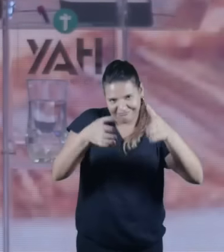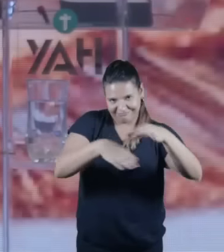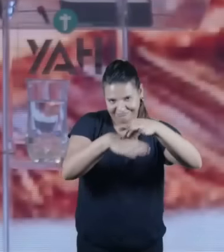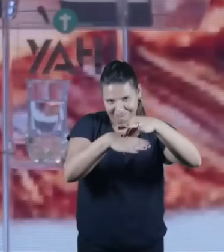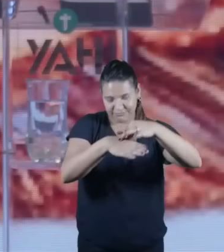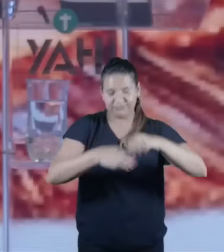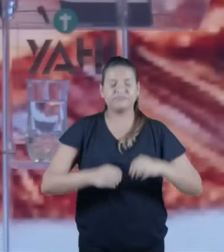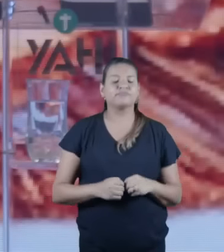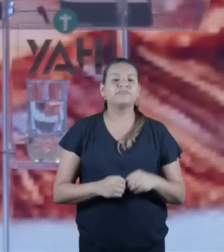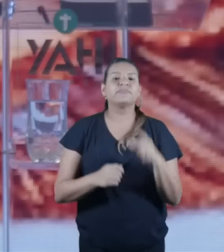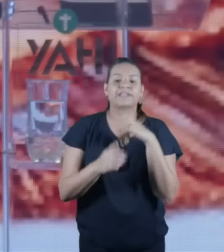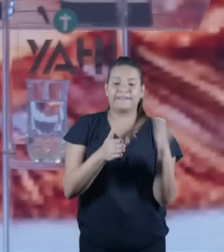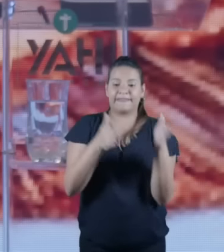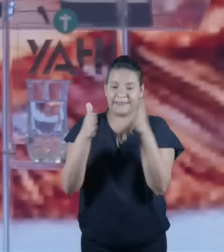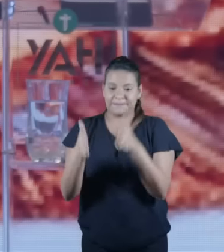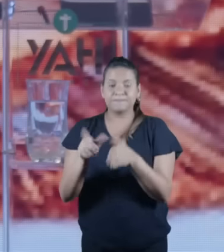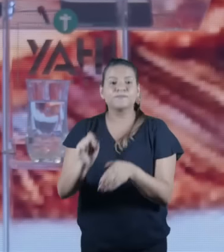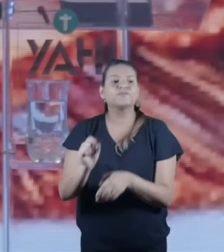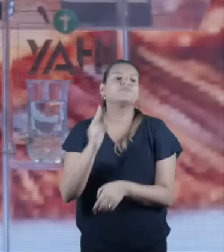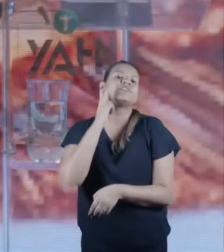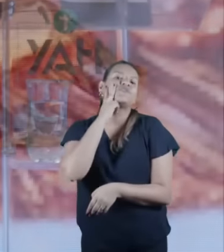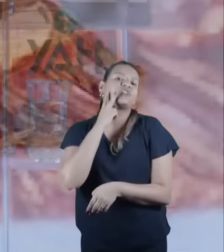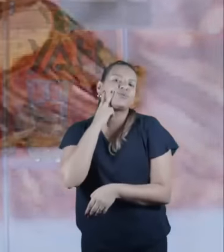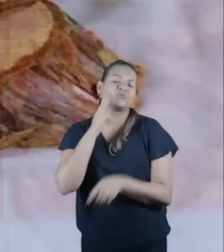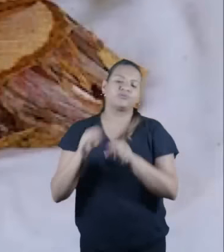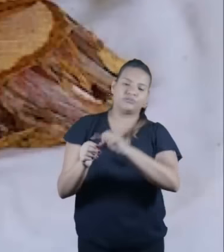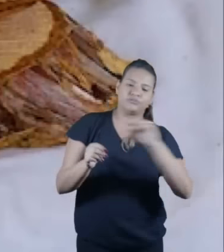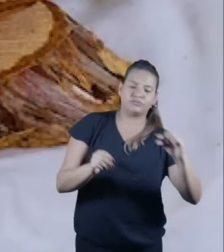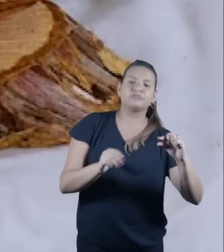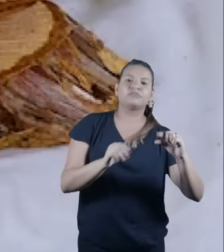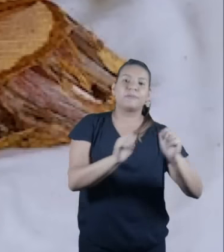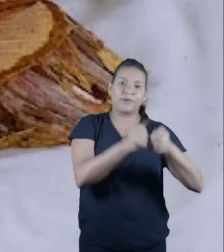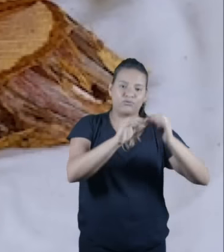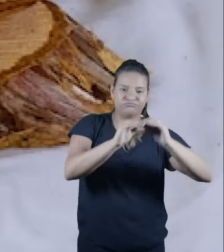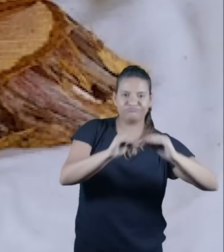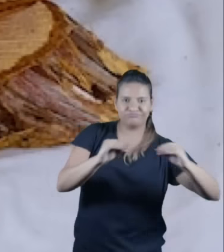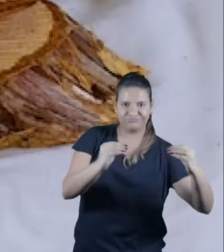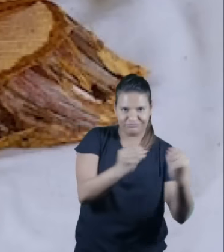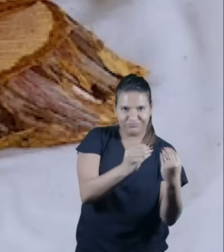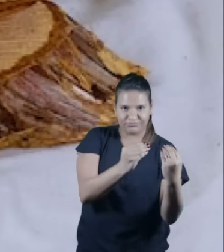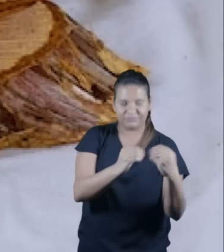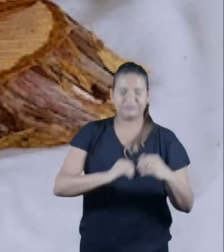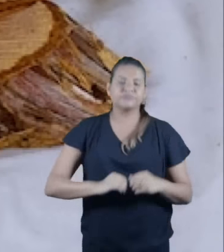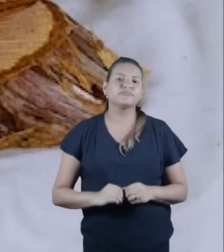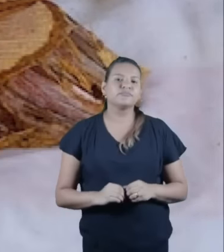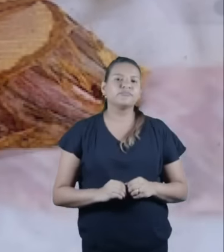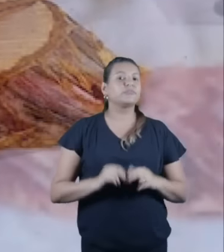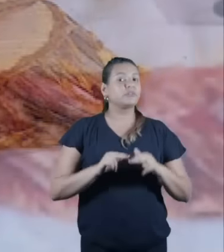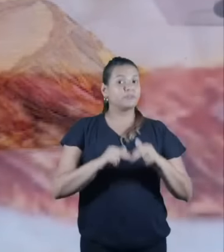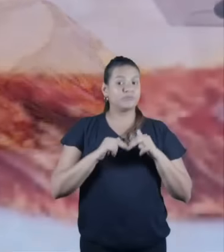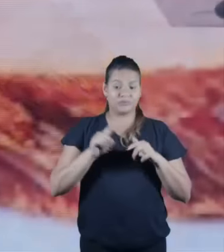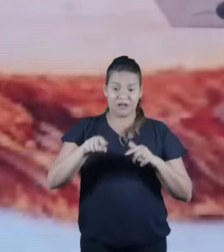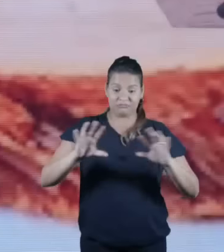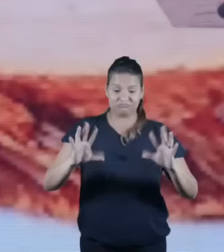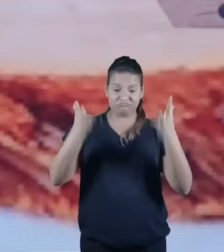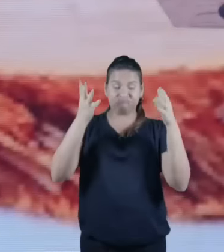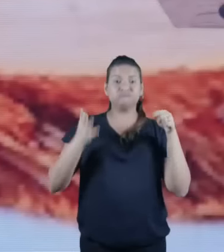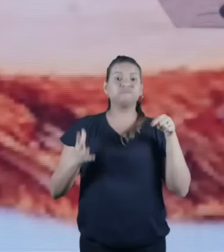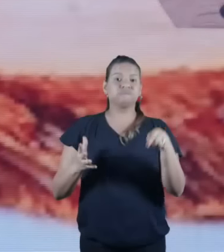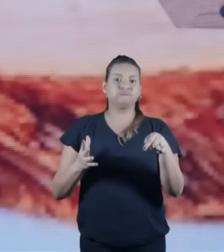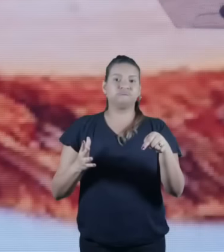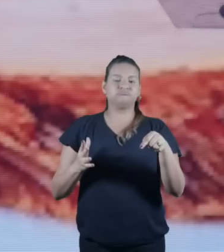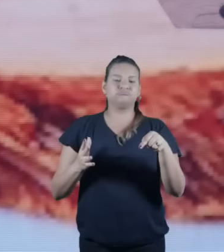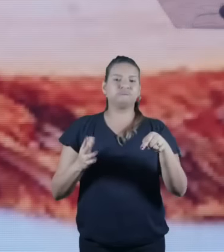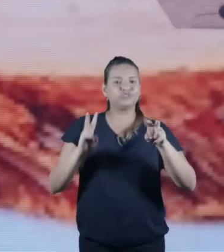ázimo e o vinho então essa refeição de páscoa judaica era o que estava acontecendo